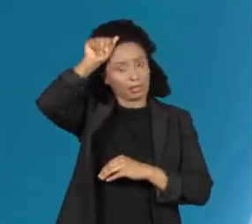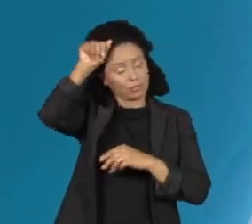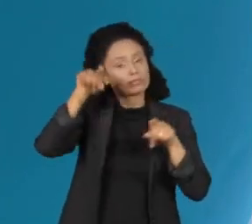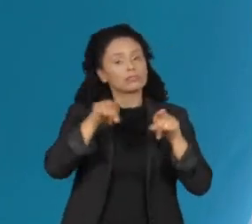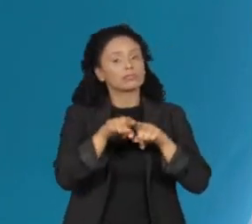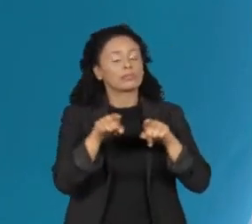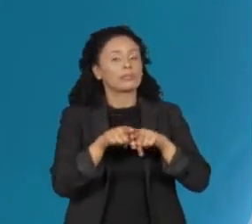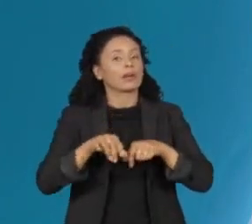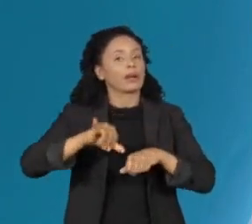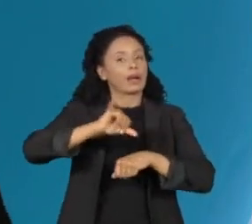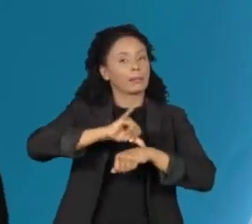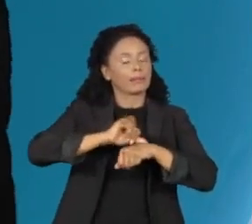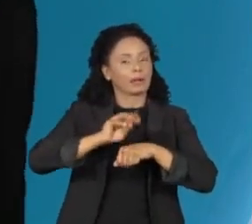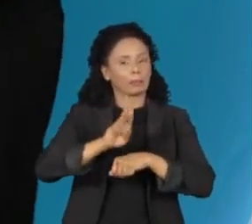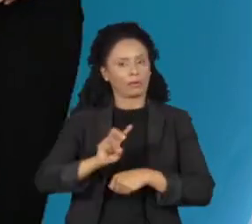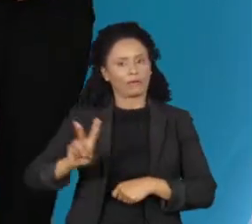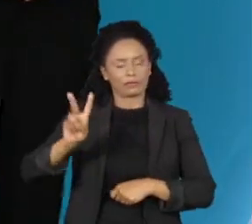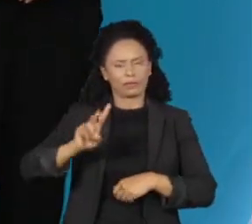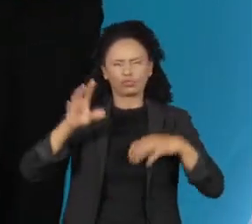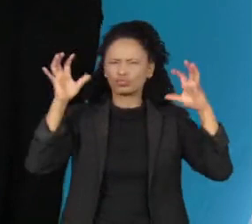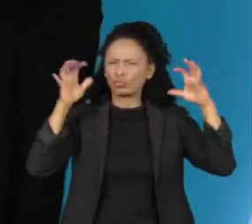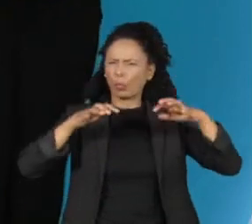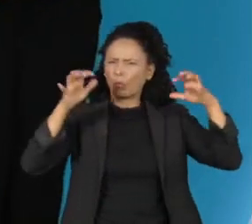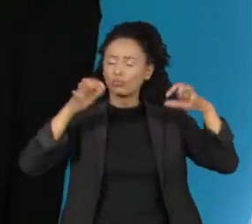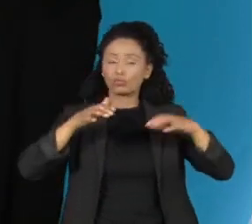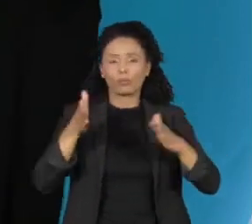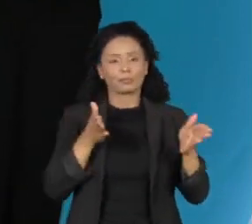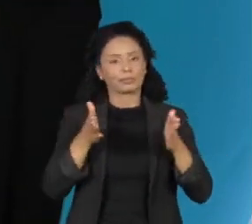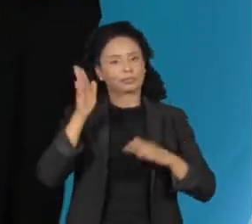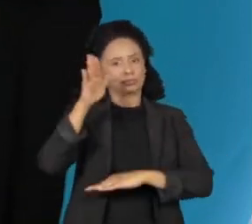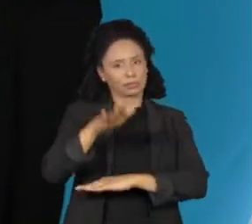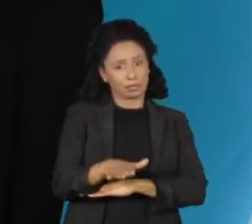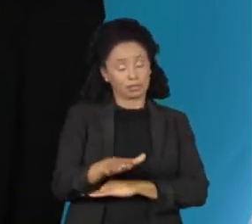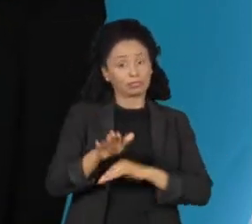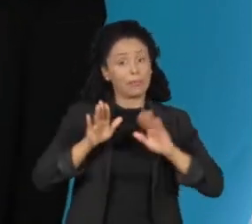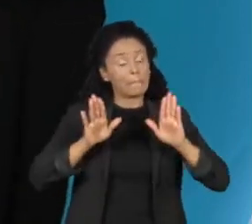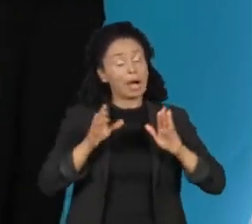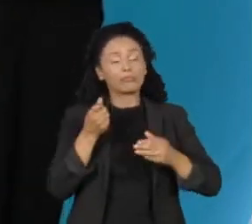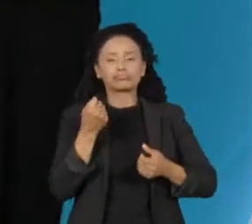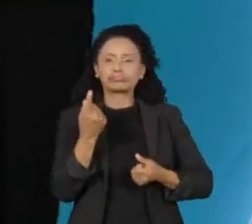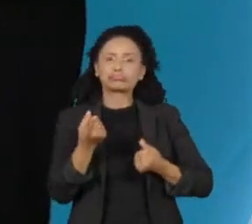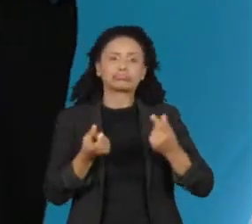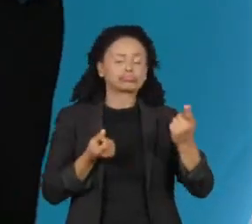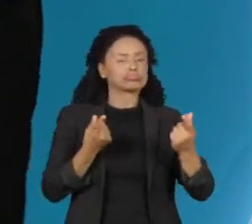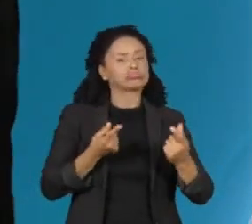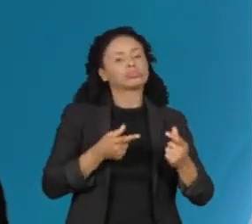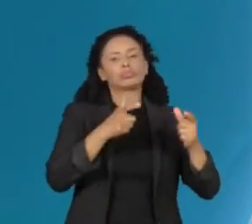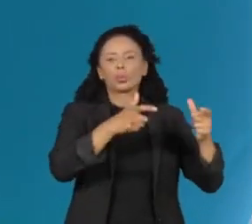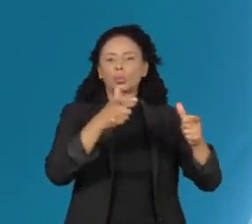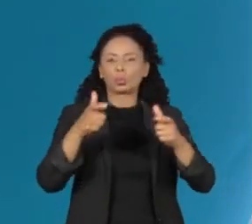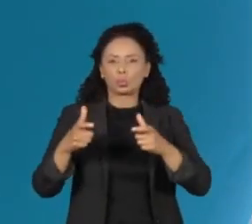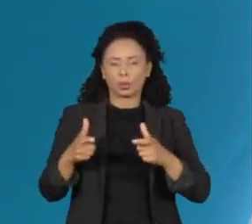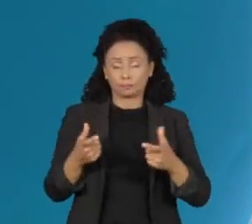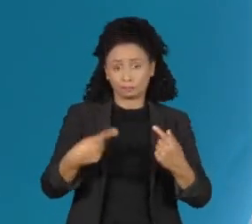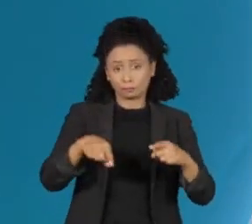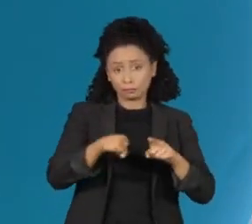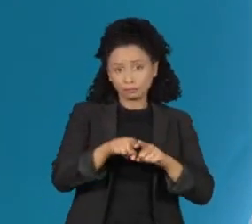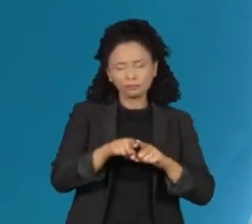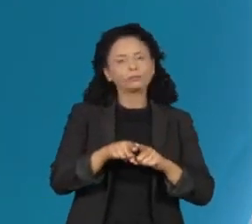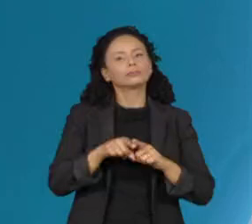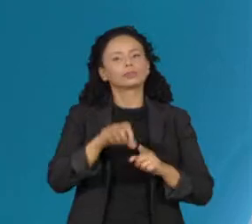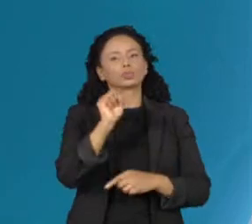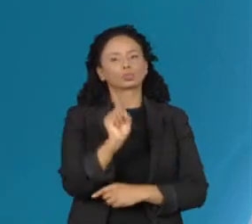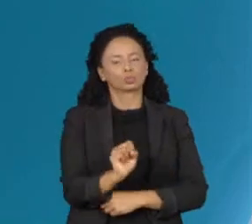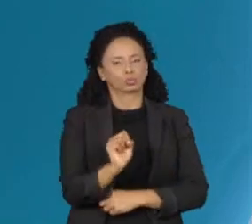capital Boa Vista. Ainda chove forte no período da tarde, mas são pancadas mais isoladas. A maior parte do centro e sul do